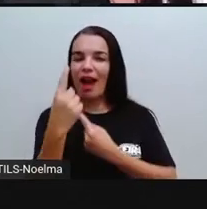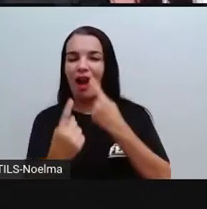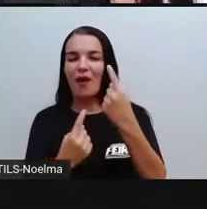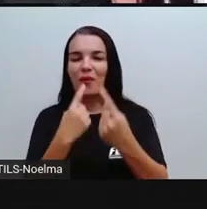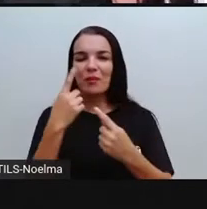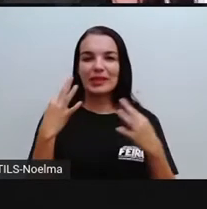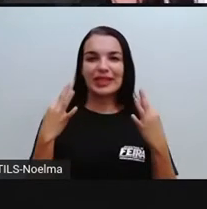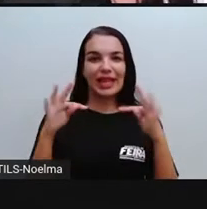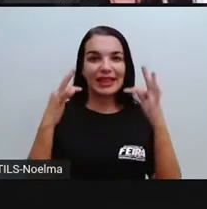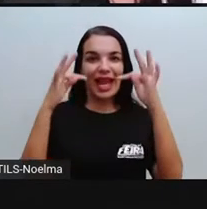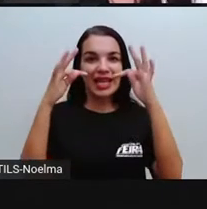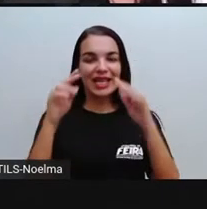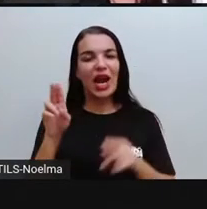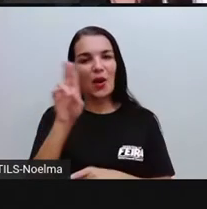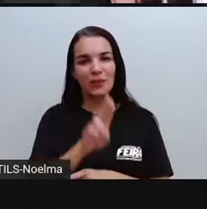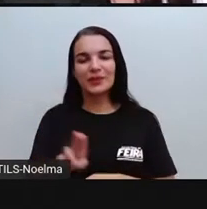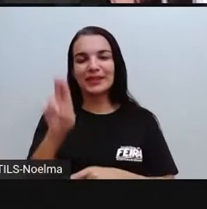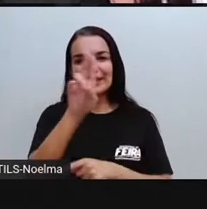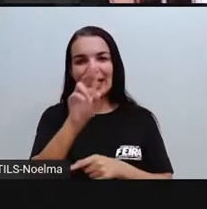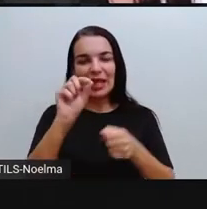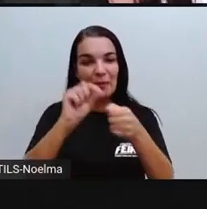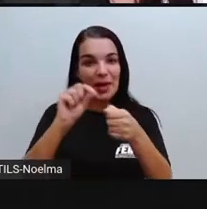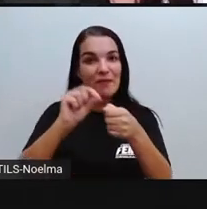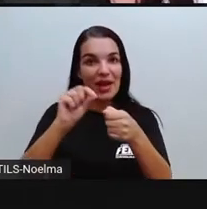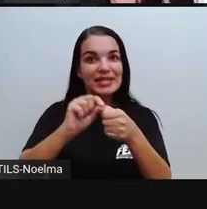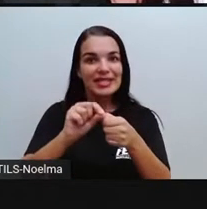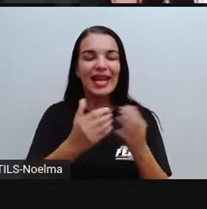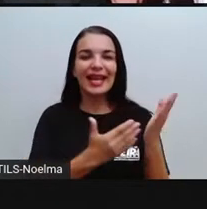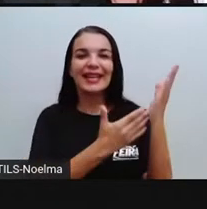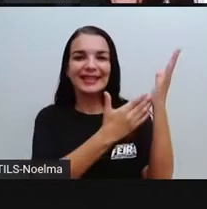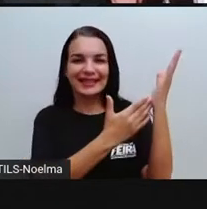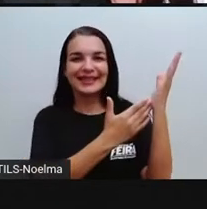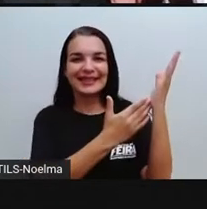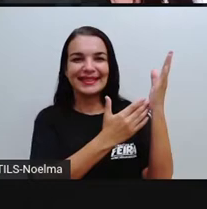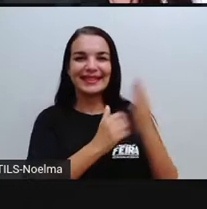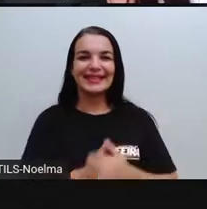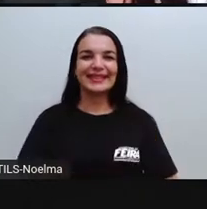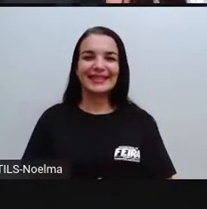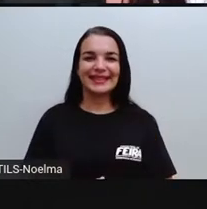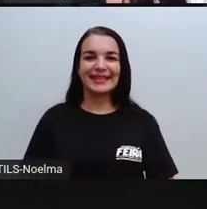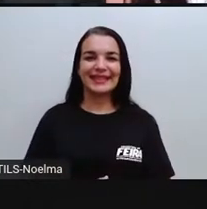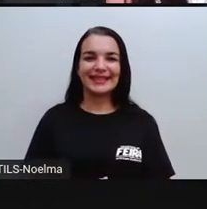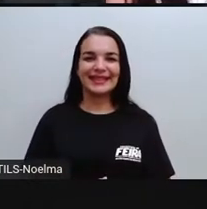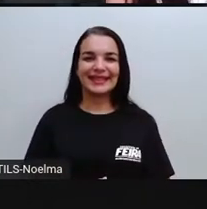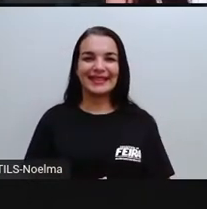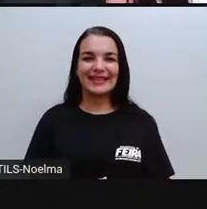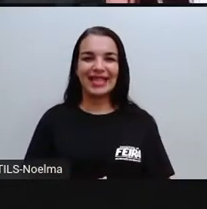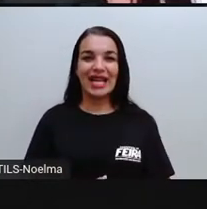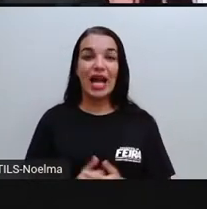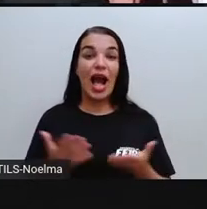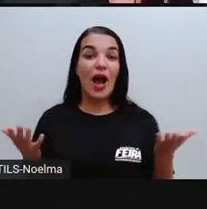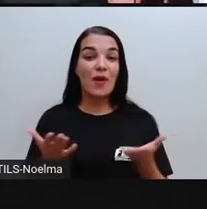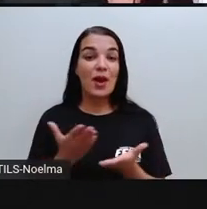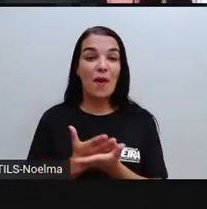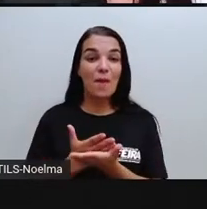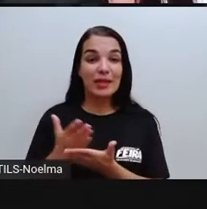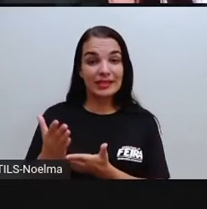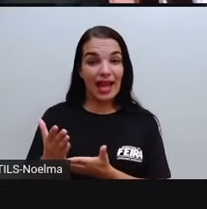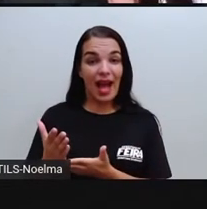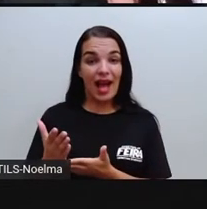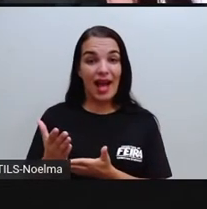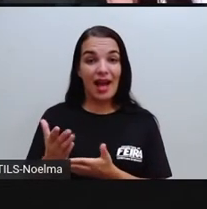que são utilizadas para produzir a xilogravura. E para começar,